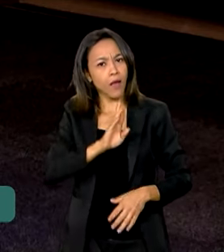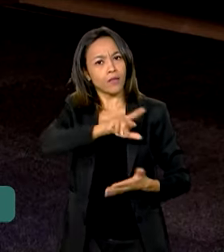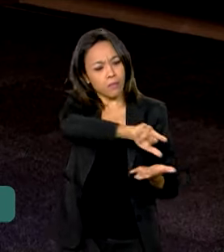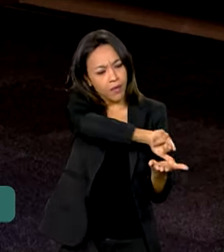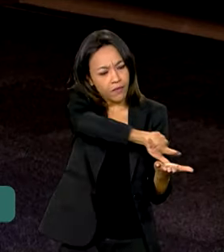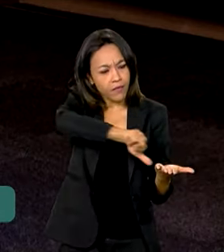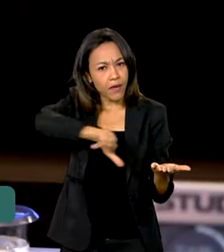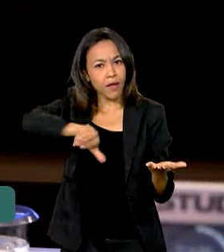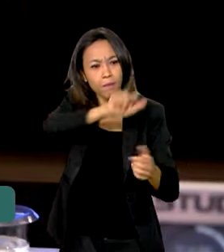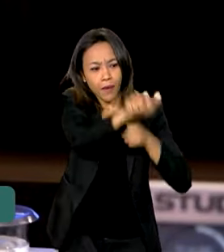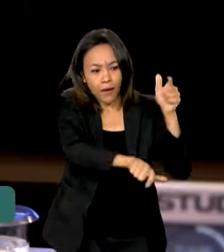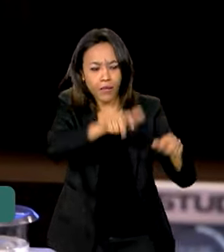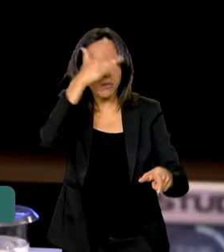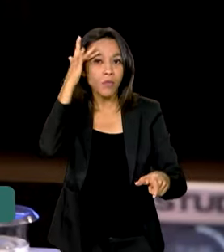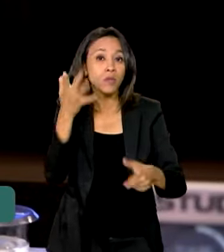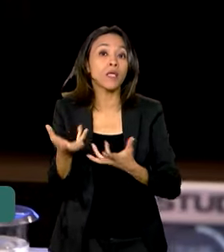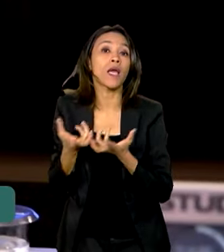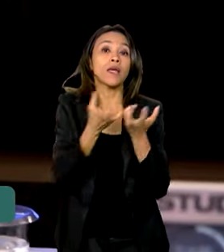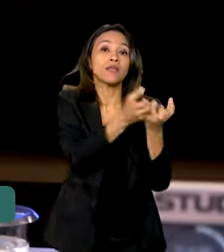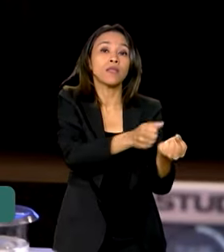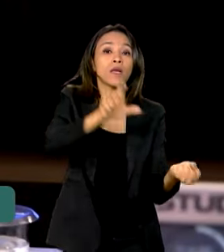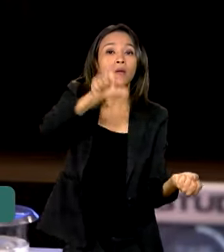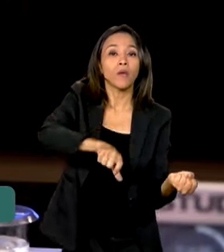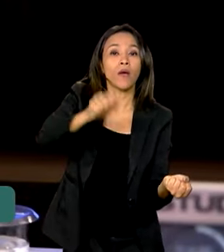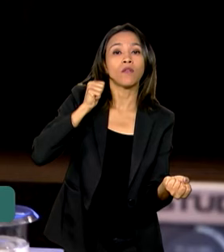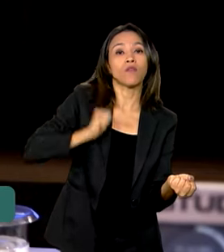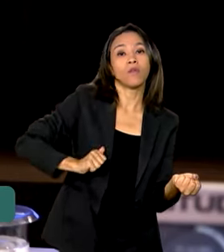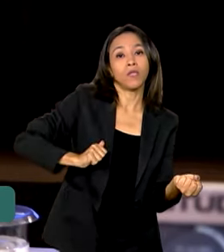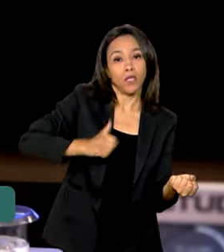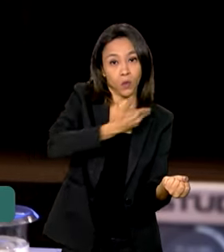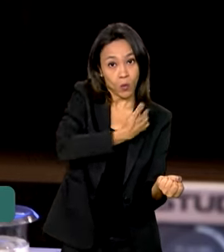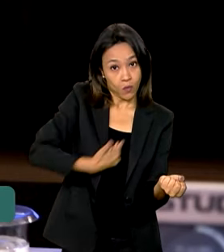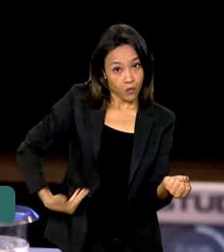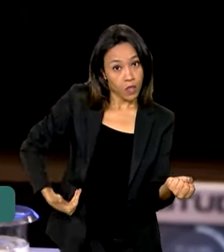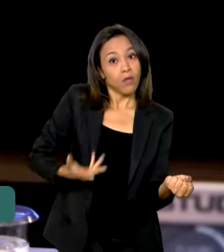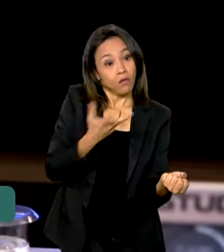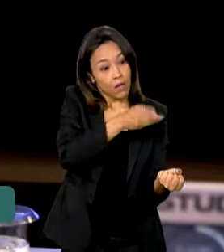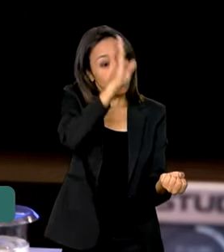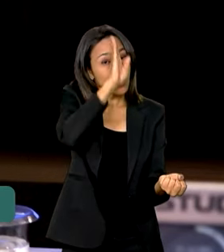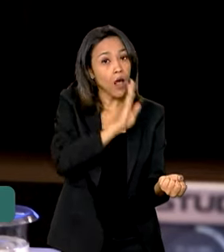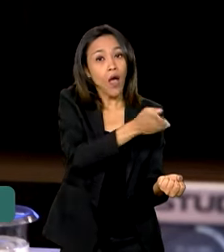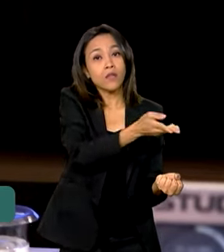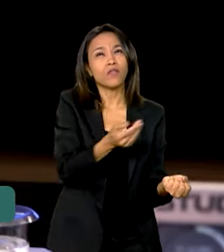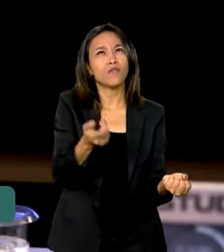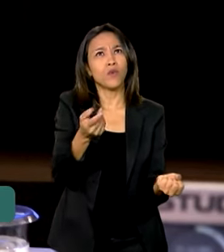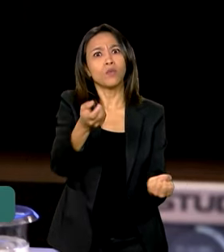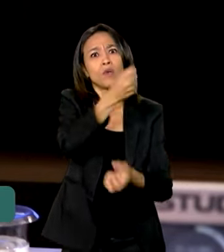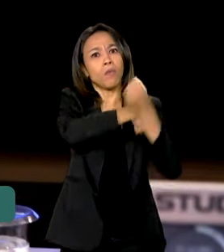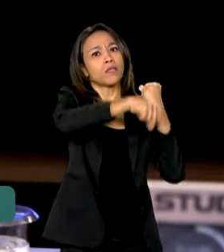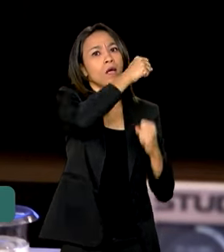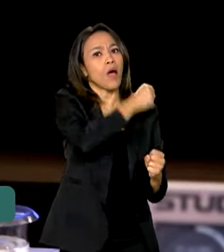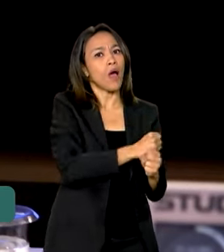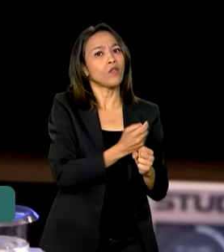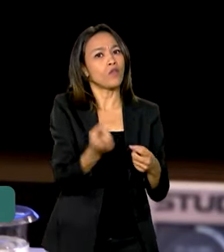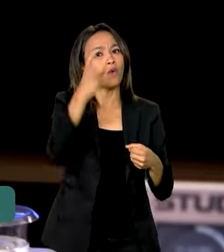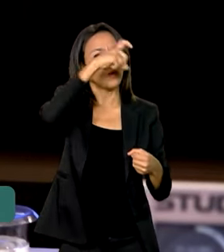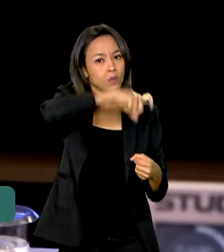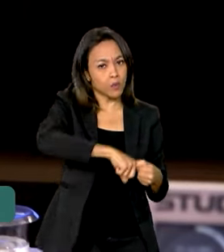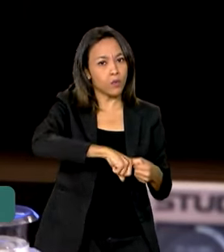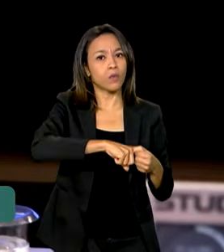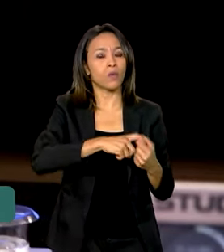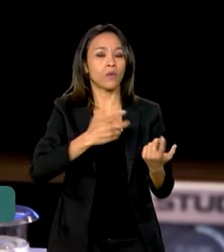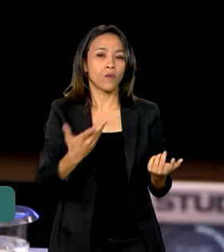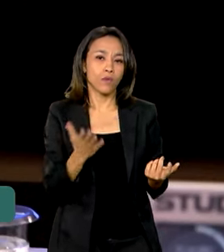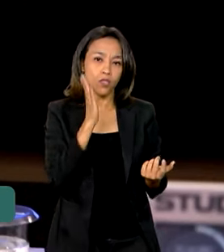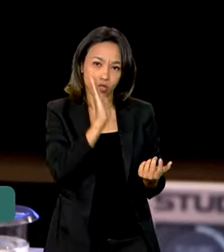os beneficiários do Bolsa Família, algo que foi instituído o ano passado, quando retomamos o programa